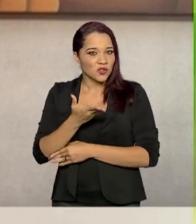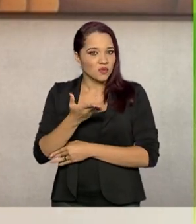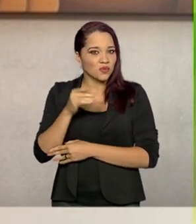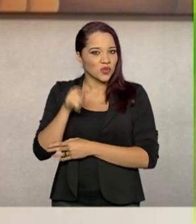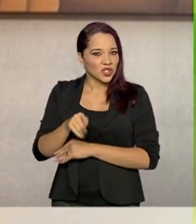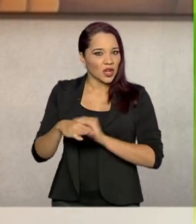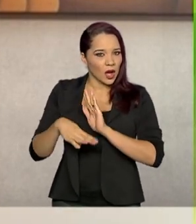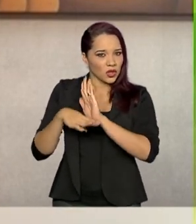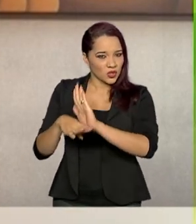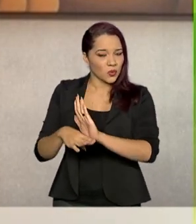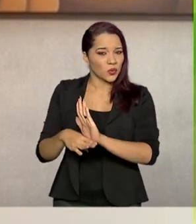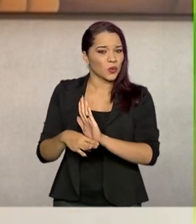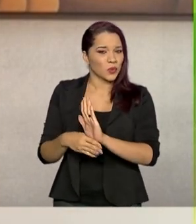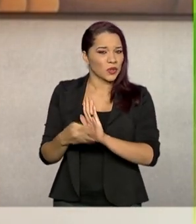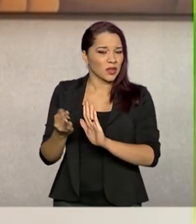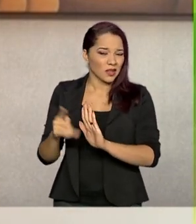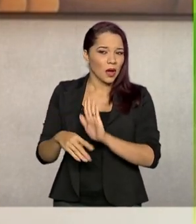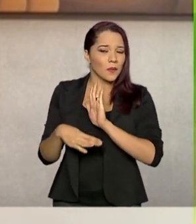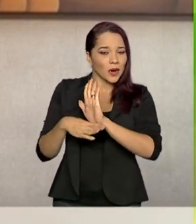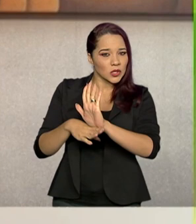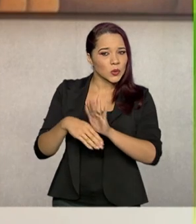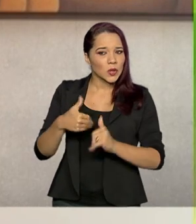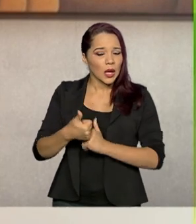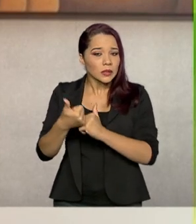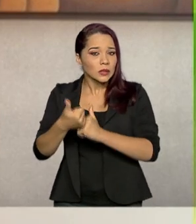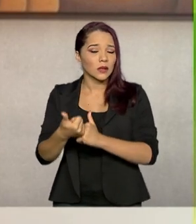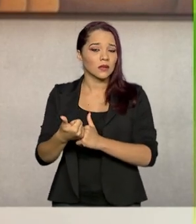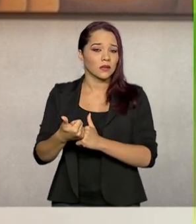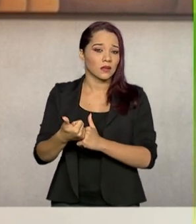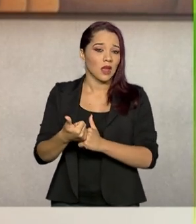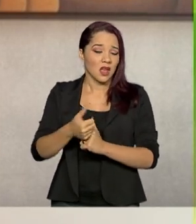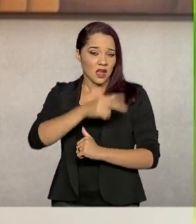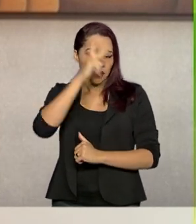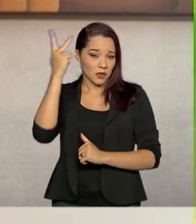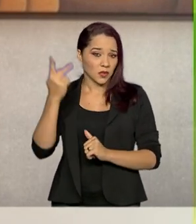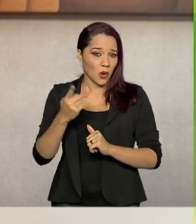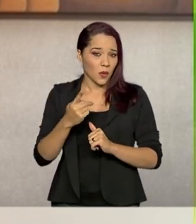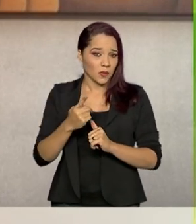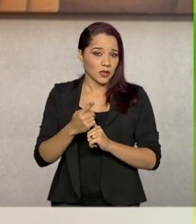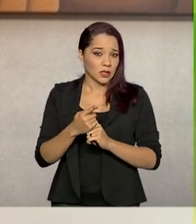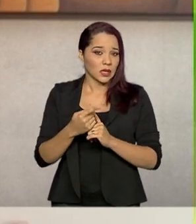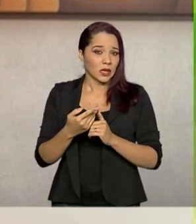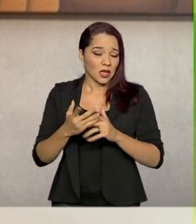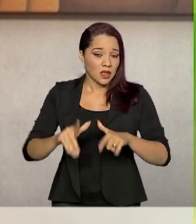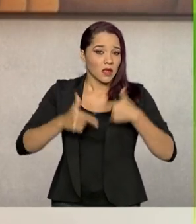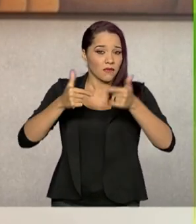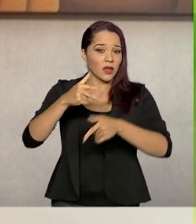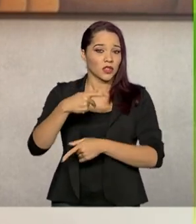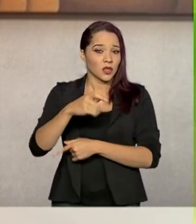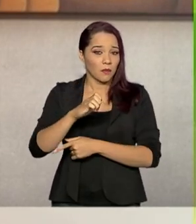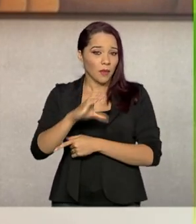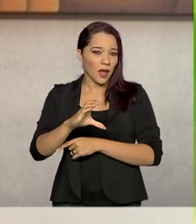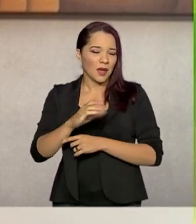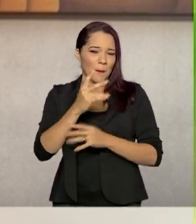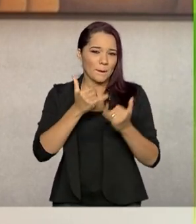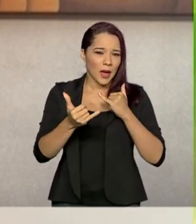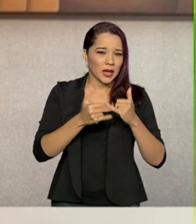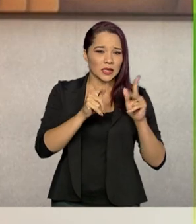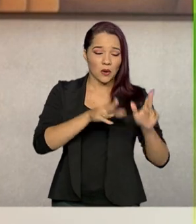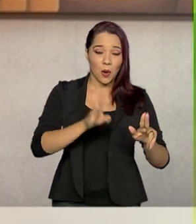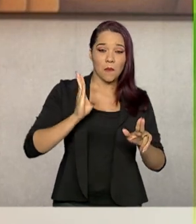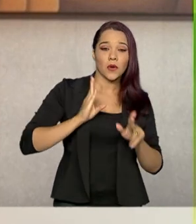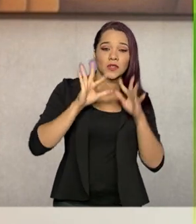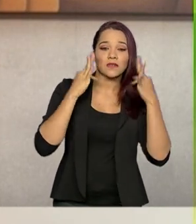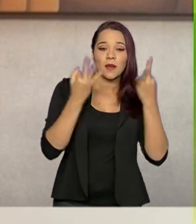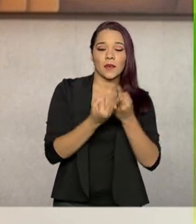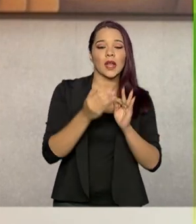benefício, que é um benefício assistencial e os defensores da PEC, eles falam que seria muito semelhante ao que acontece no Bolsa Família,